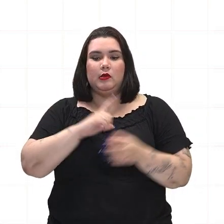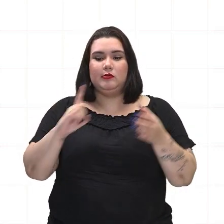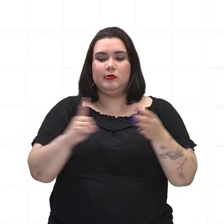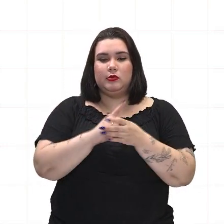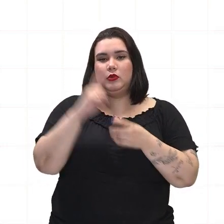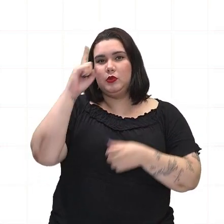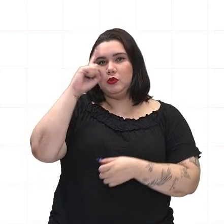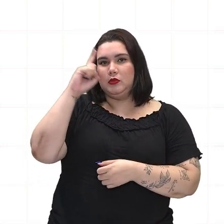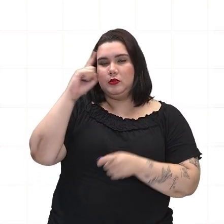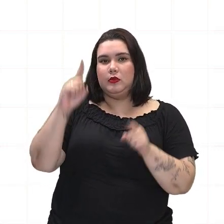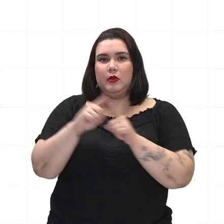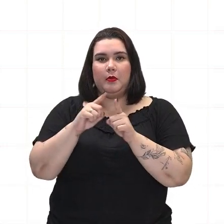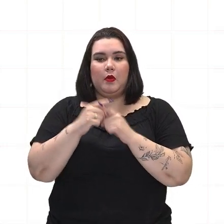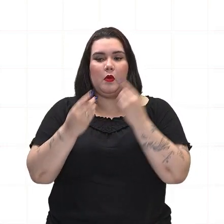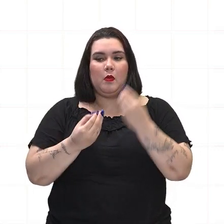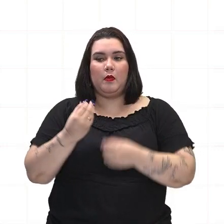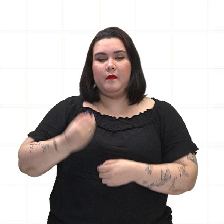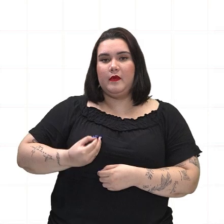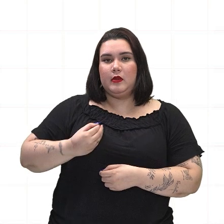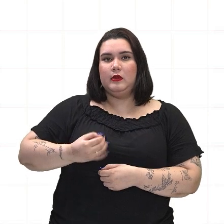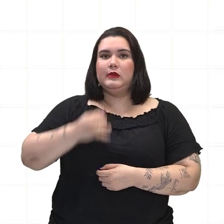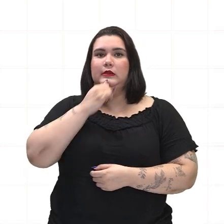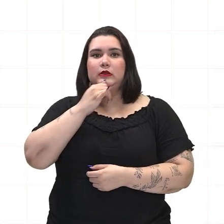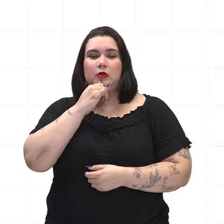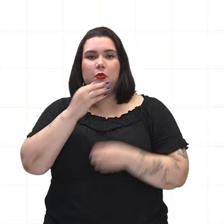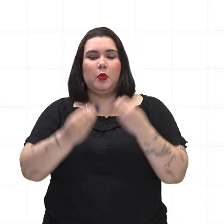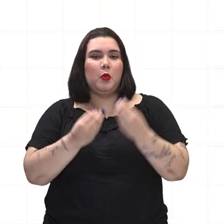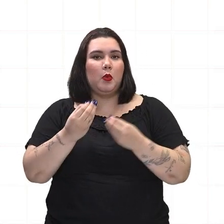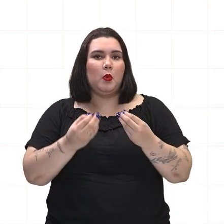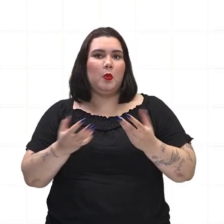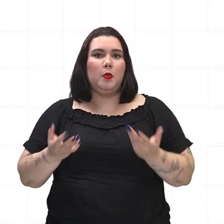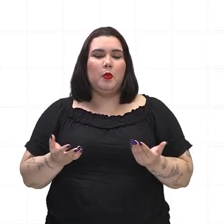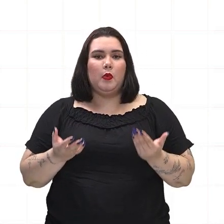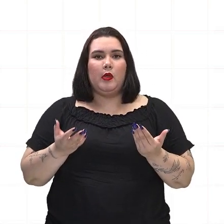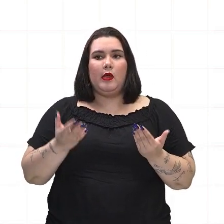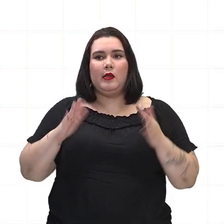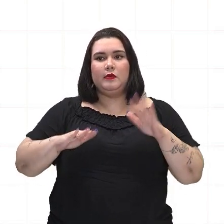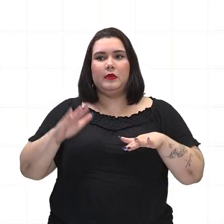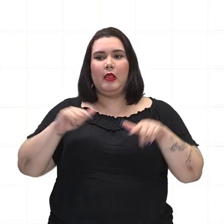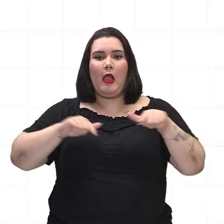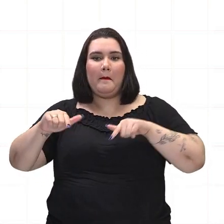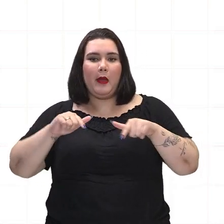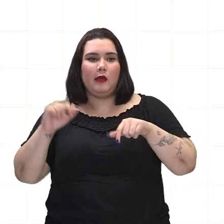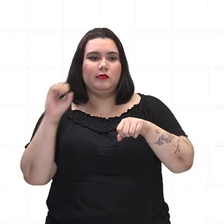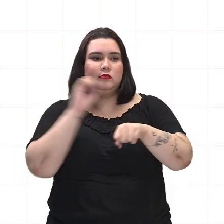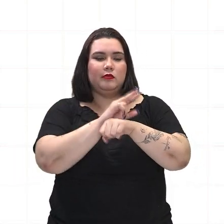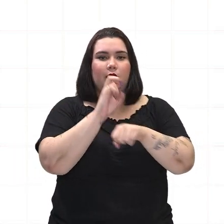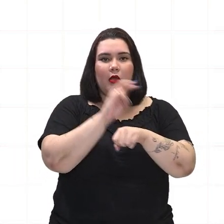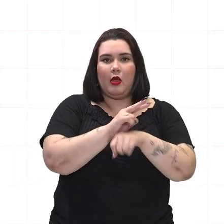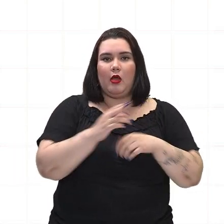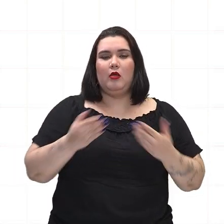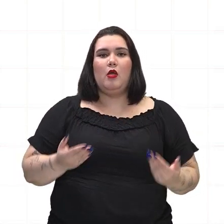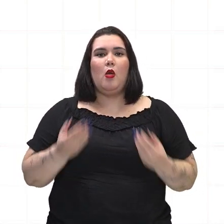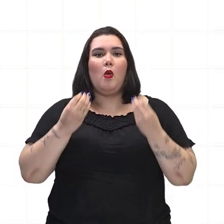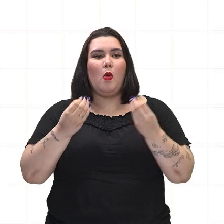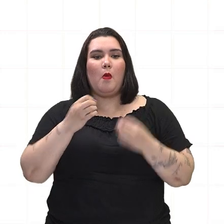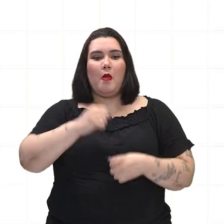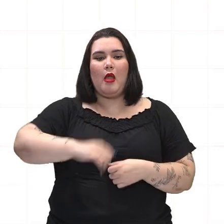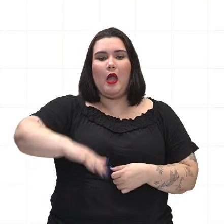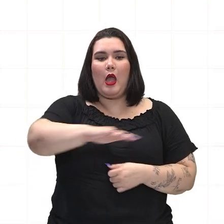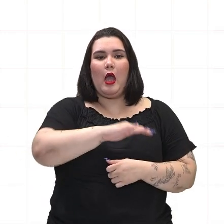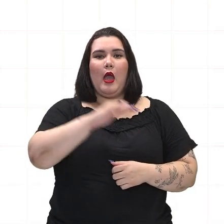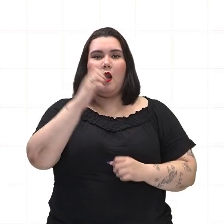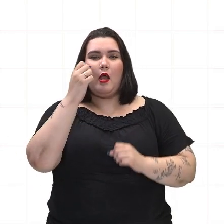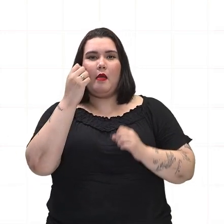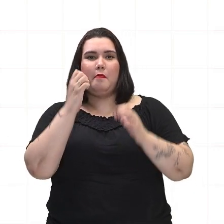dia a dia, e como elas ganham a vida. Como, por exemplo, definindo muitas vezes vagas de trabalho, em que setores de uma empresa